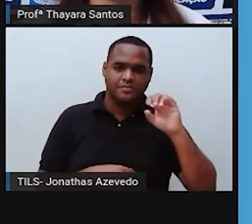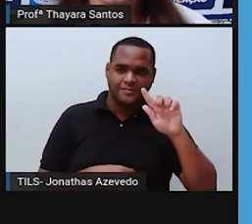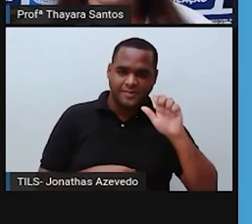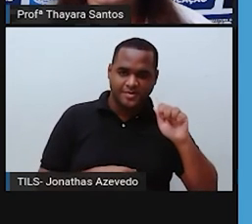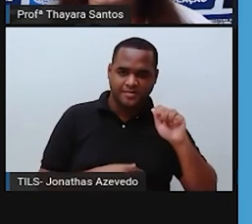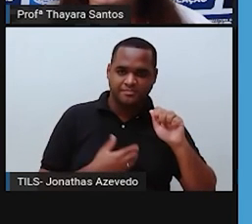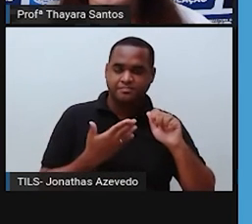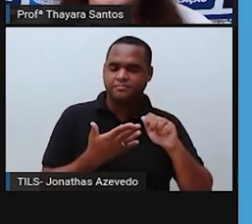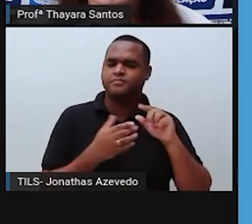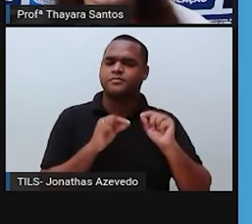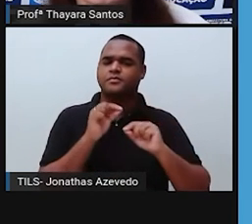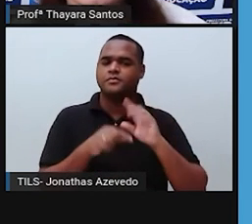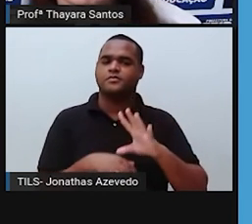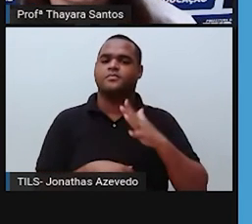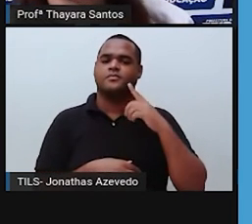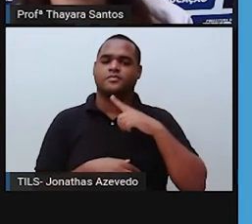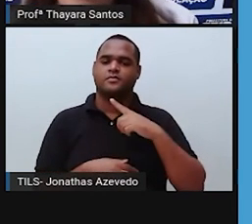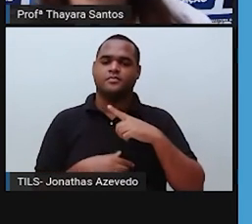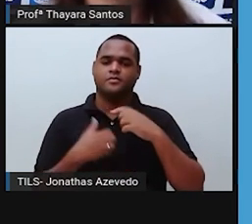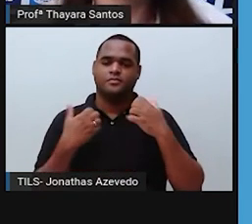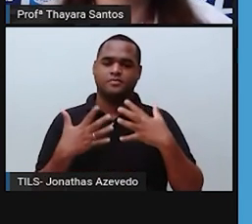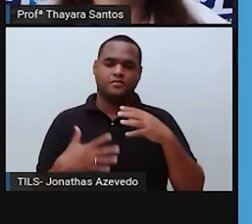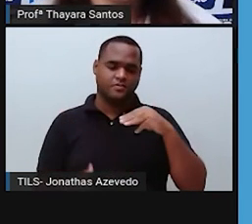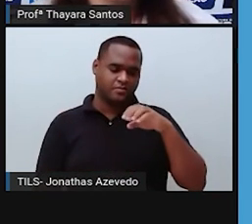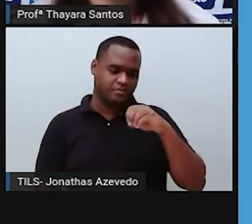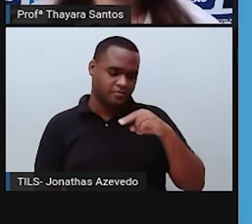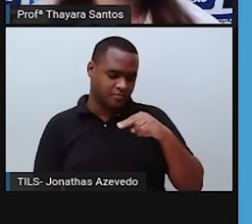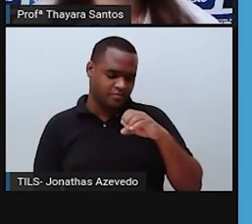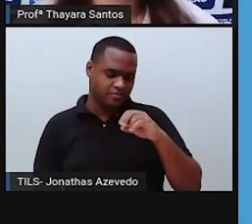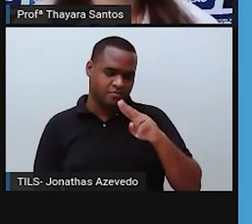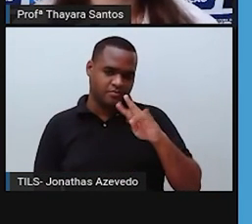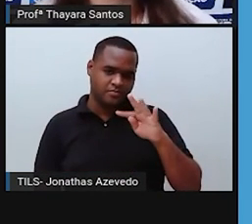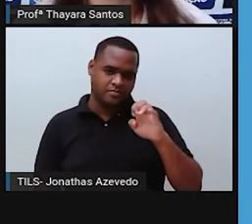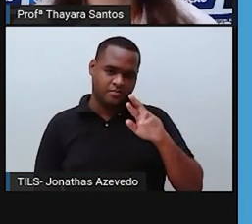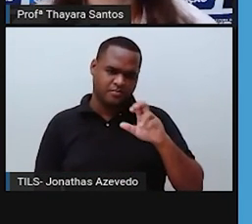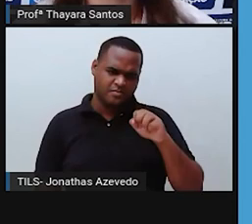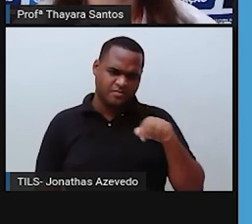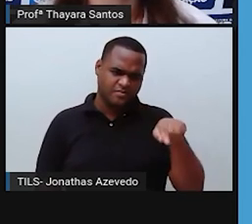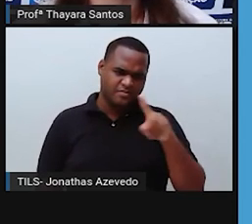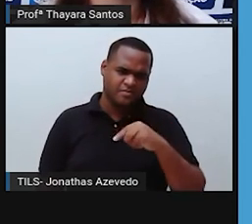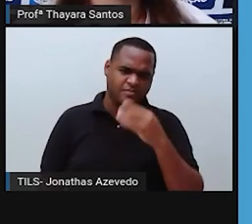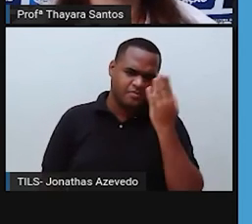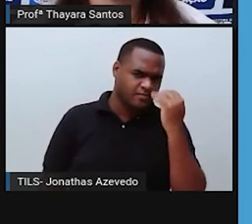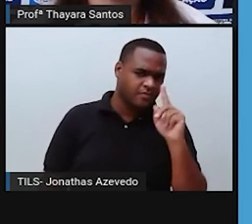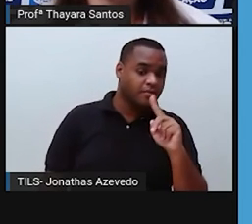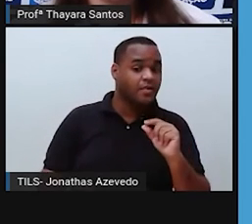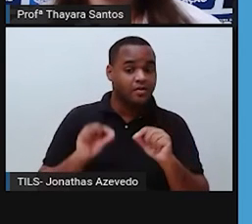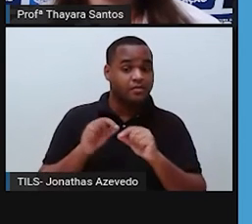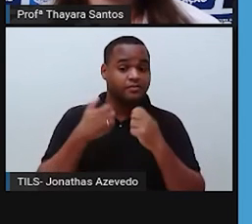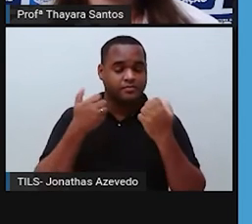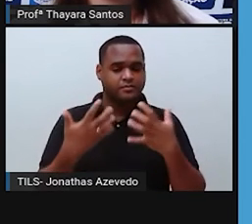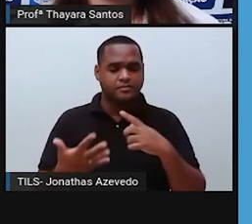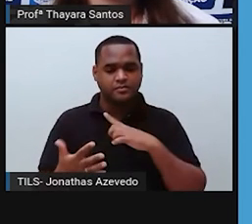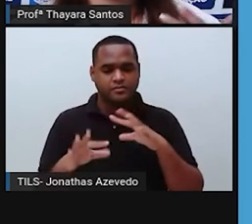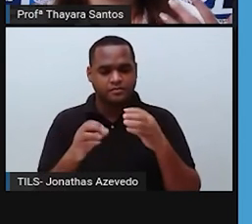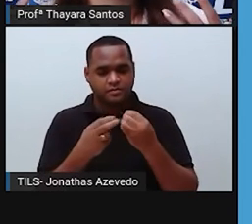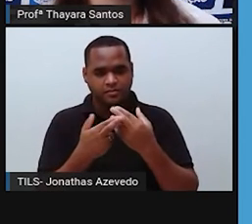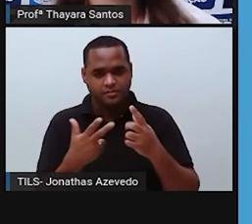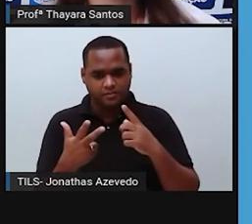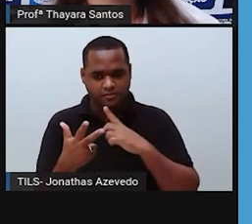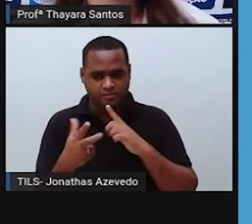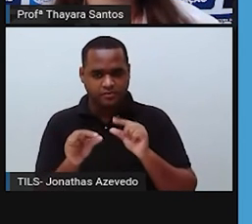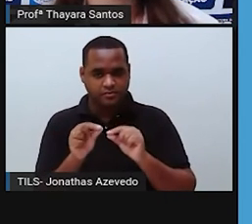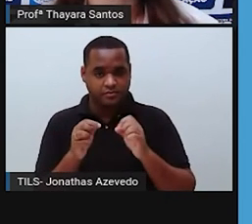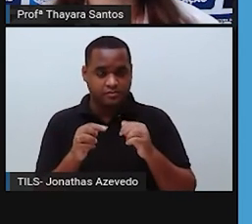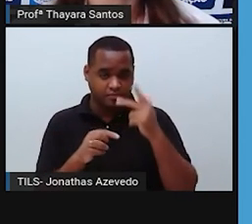bioma? Uma das coisas é a questão da monocultura. Não sei se vocês sabem, mas a monocultura é uma prática em que o